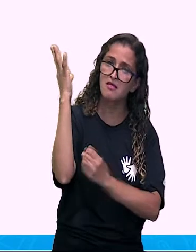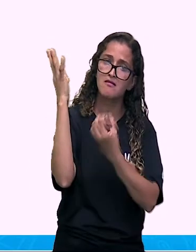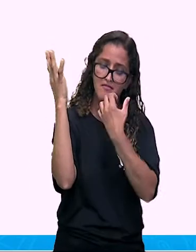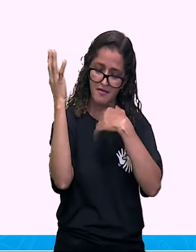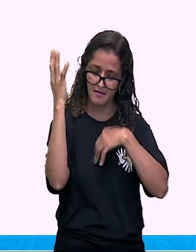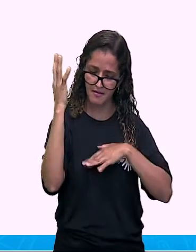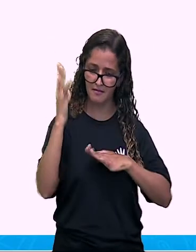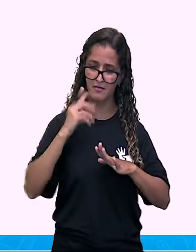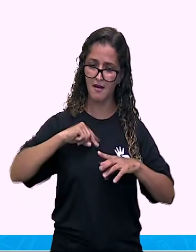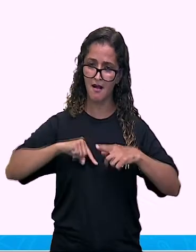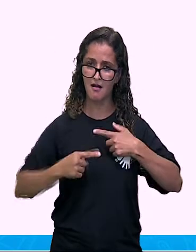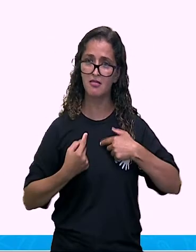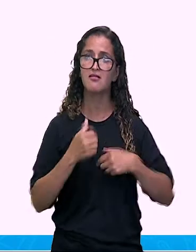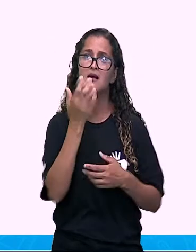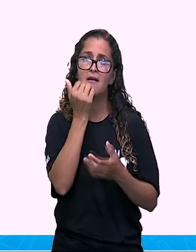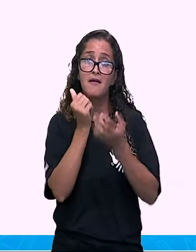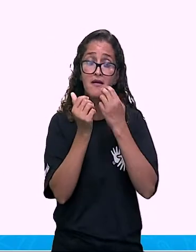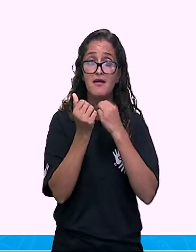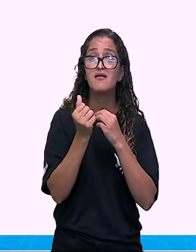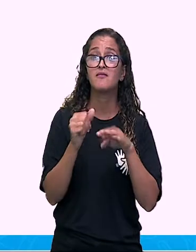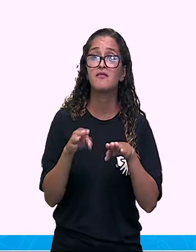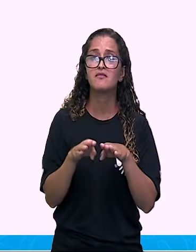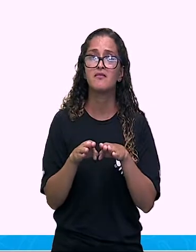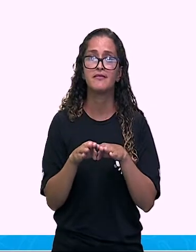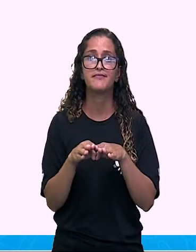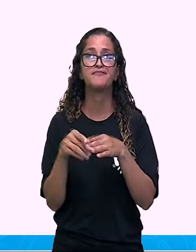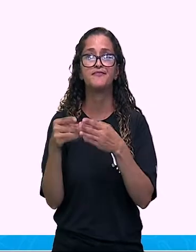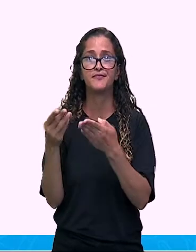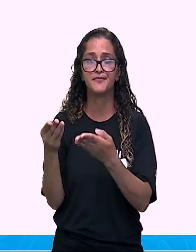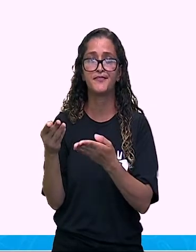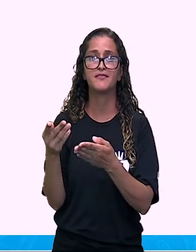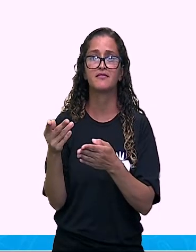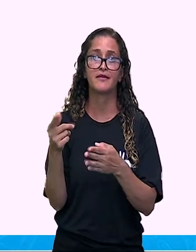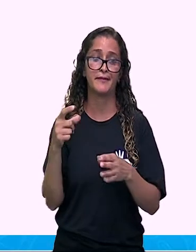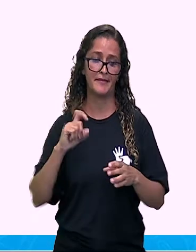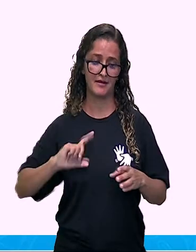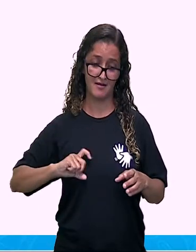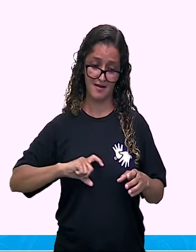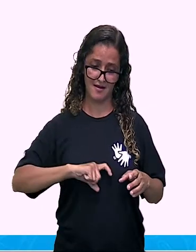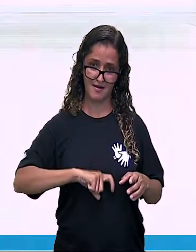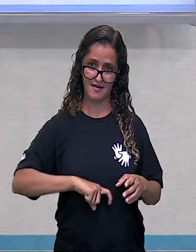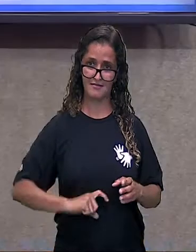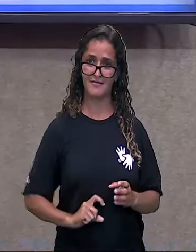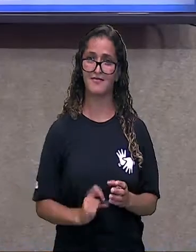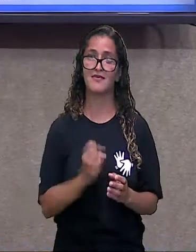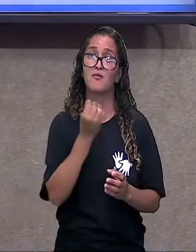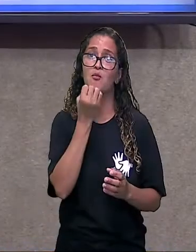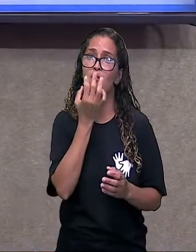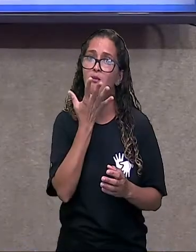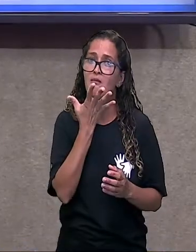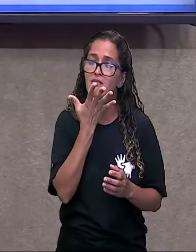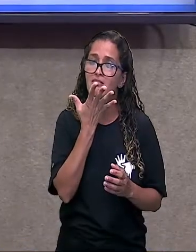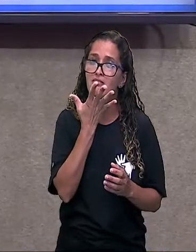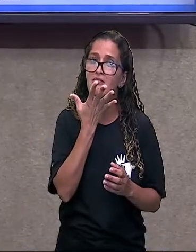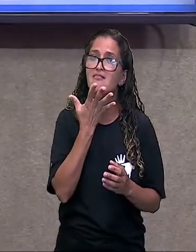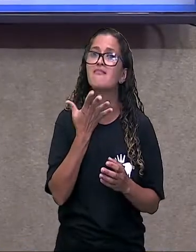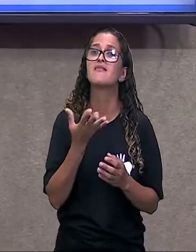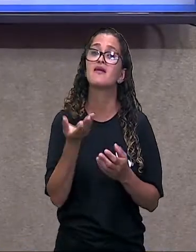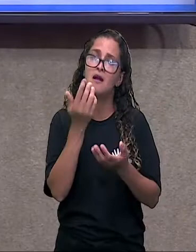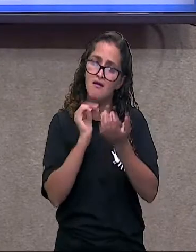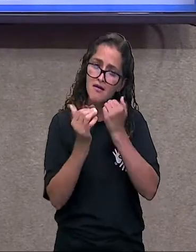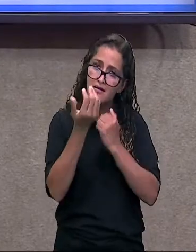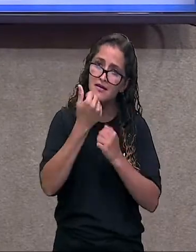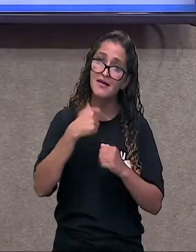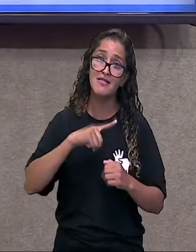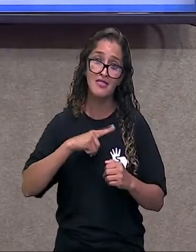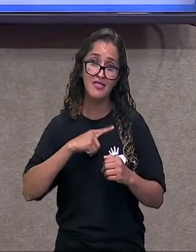e alimentos ricos em probióticos. Lembra que probiótico é aquela bactéria boa? Alimentos